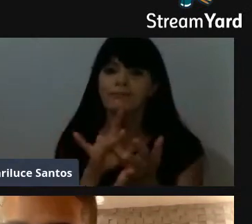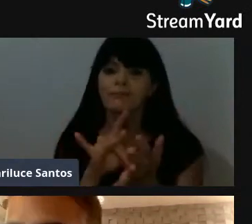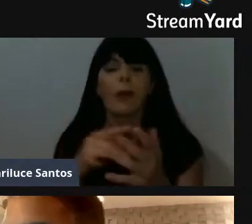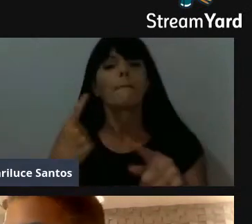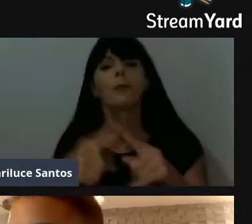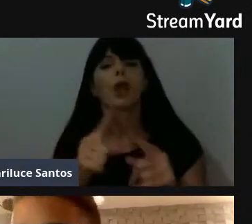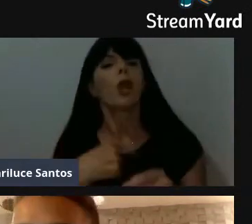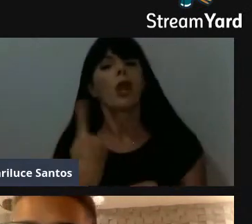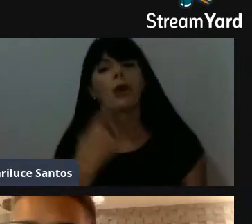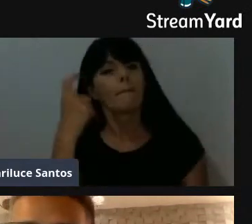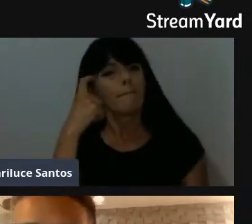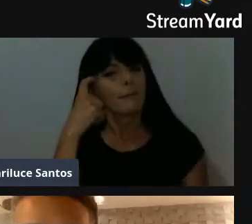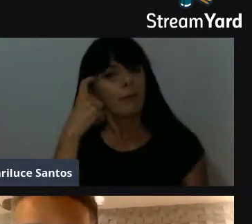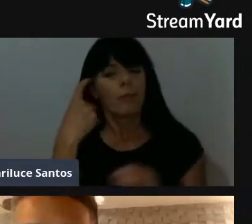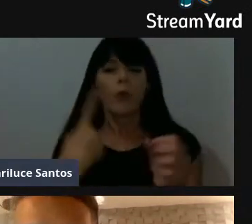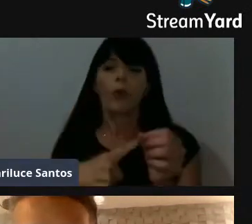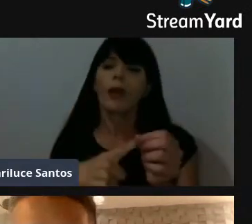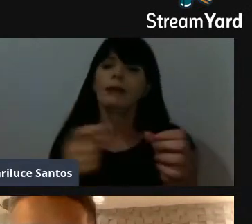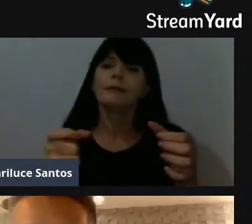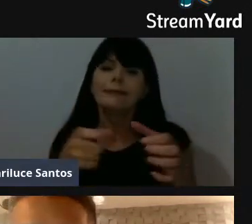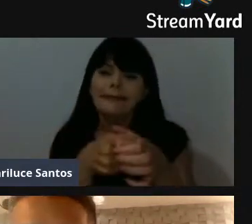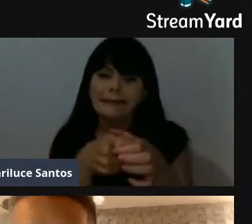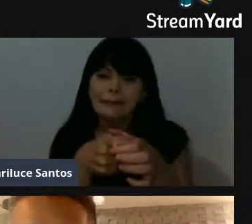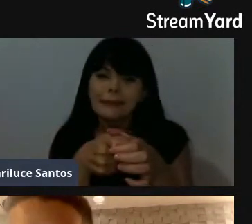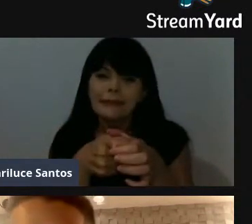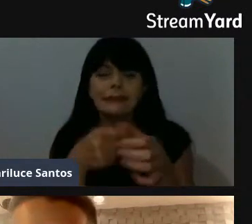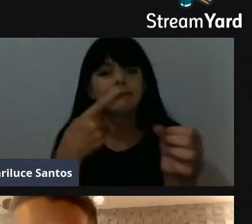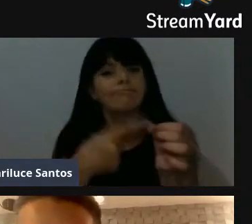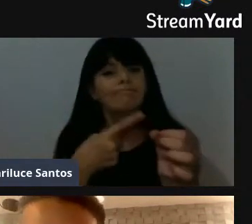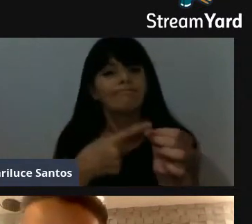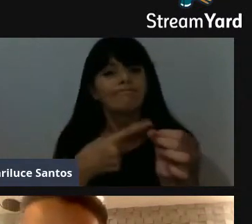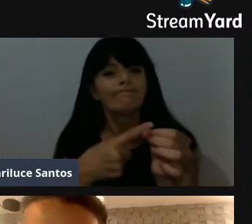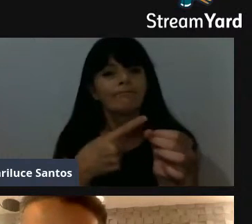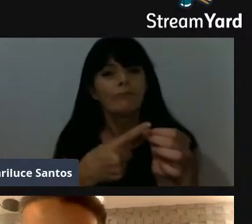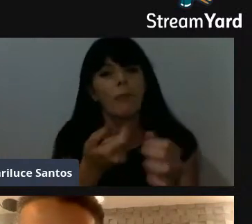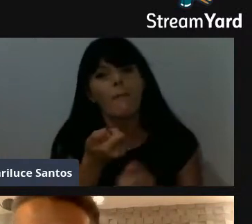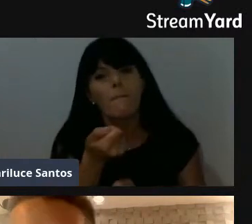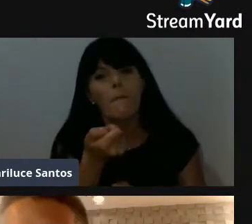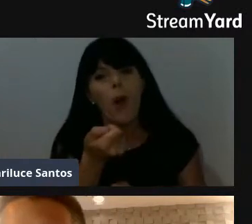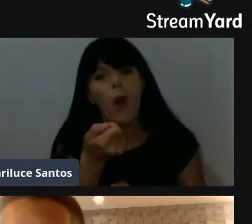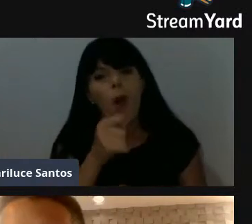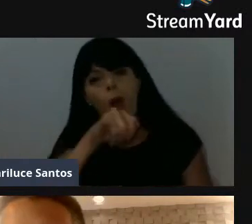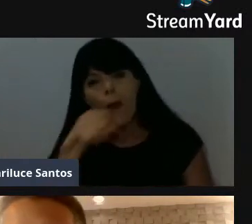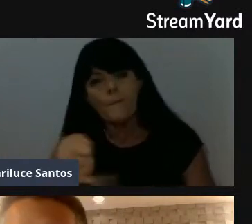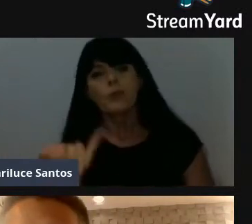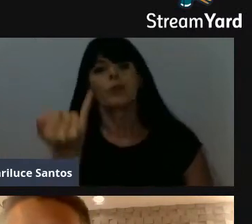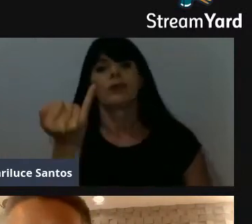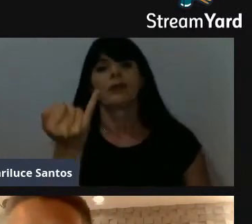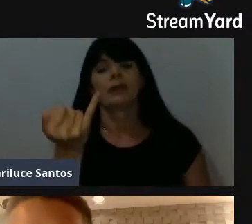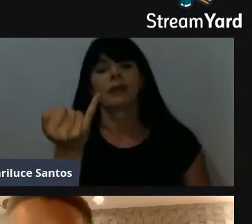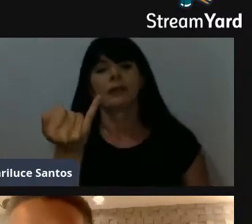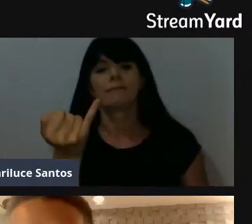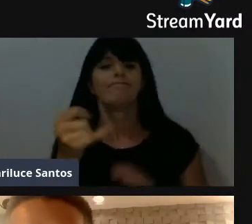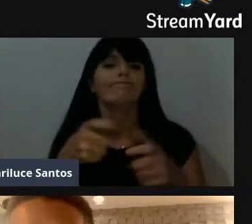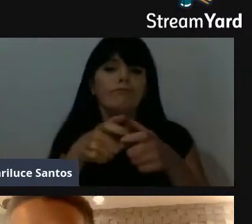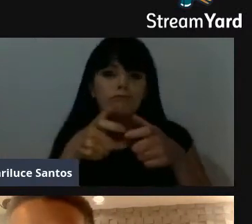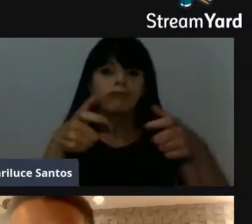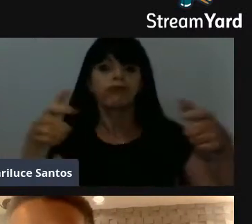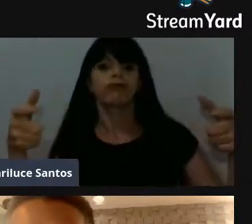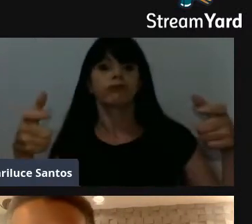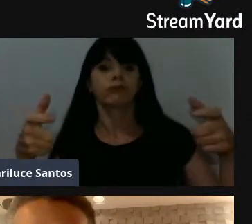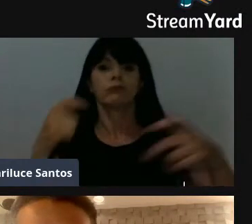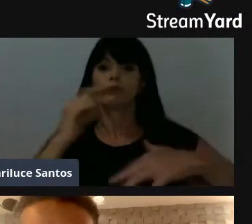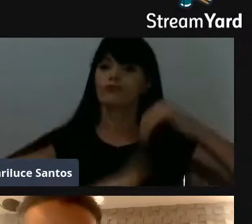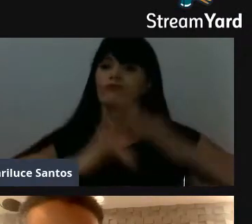a gente pensou nele? Itapcerica é uma cidade pequena e, como tal, ela oferece pouca oportunidade em